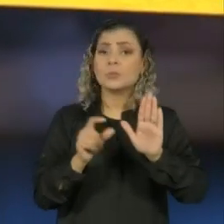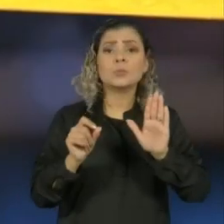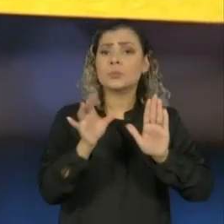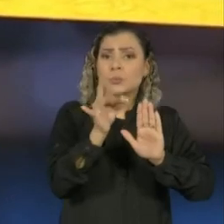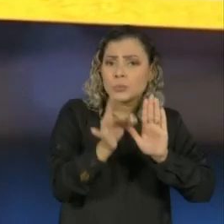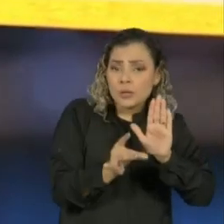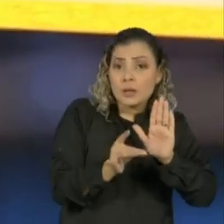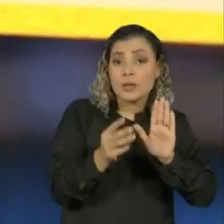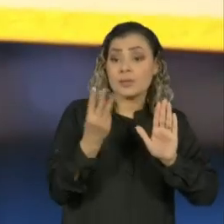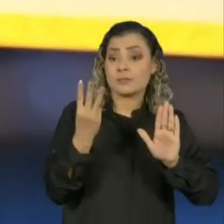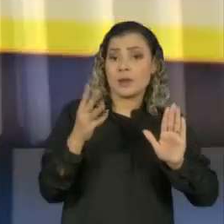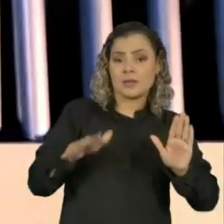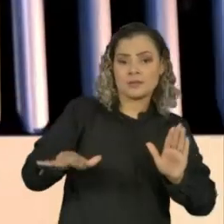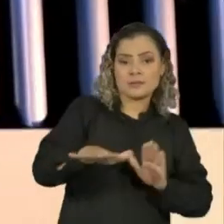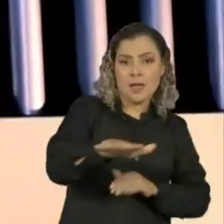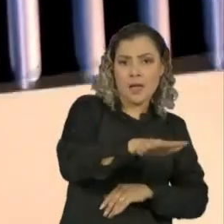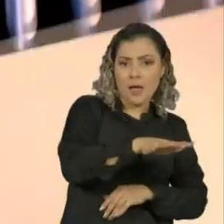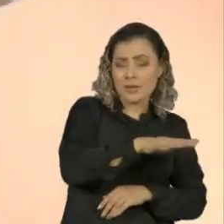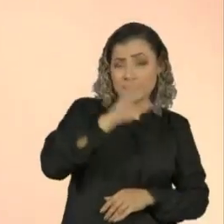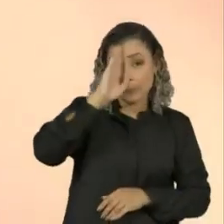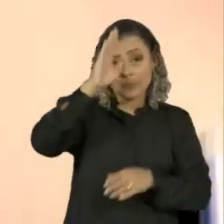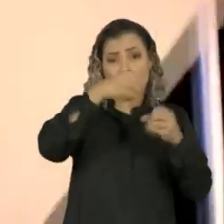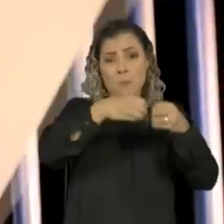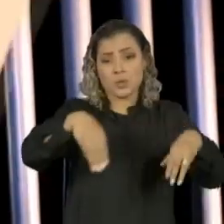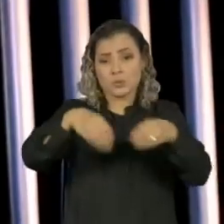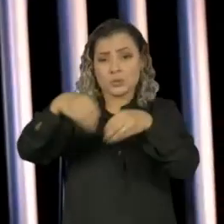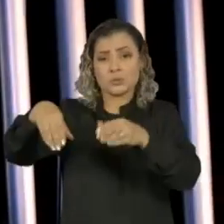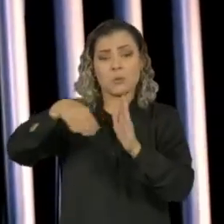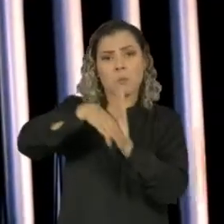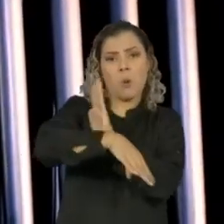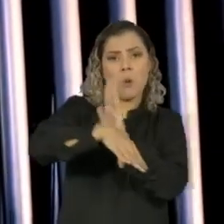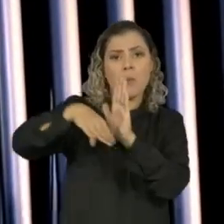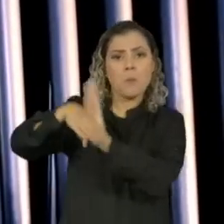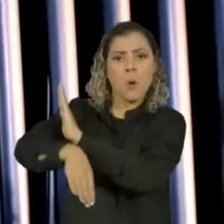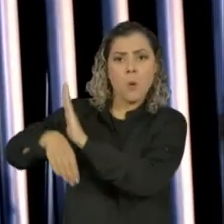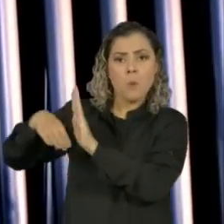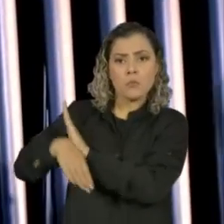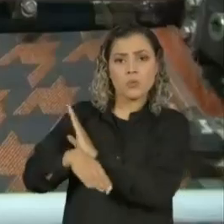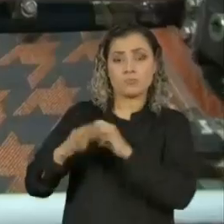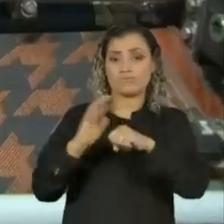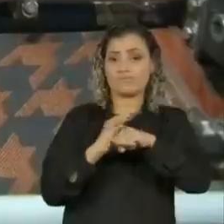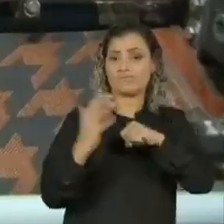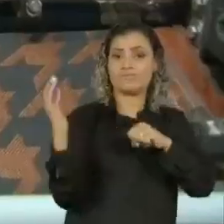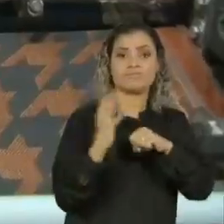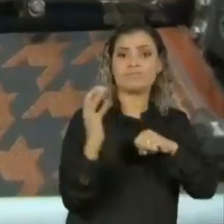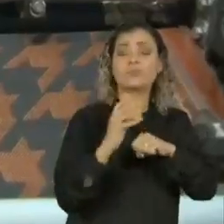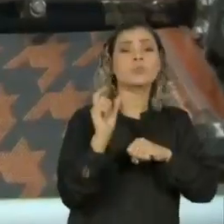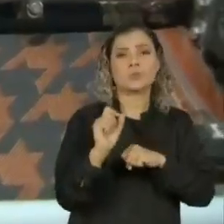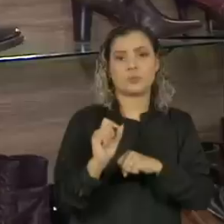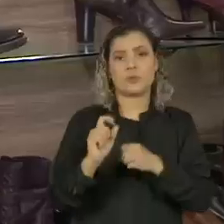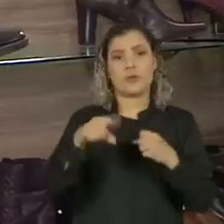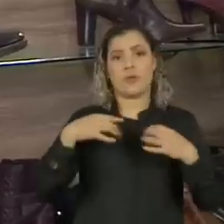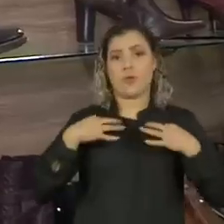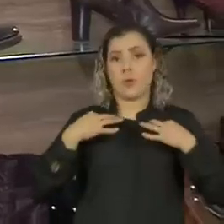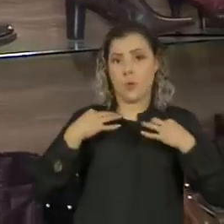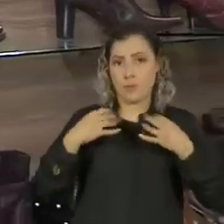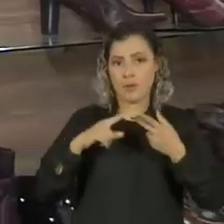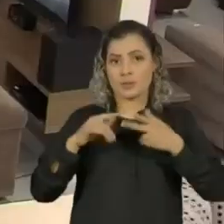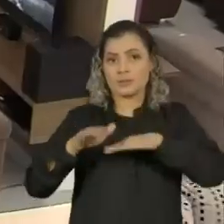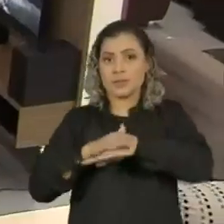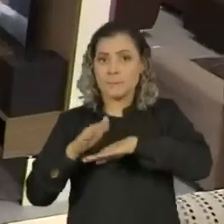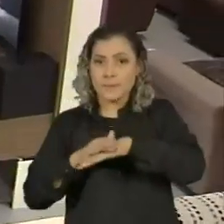que os três setores que registraram maior queda nas vendas por causa do coronavírus foram os de vestuário,